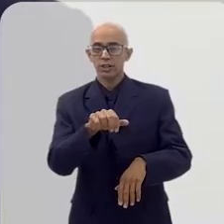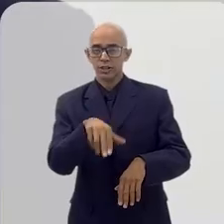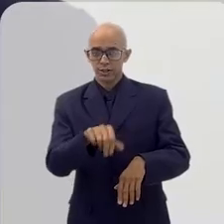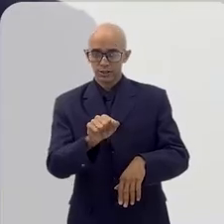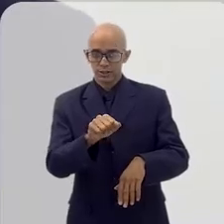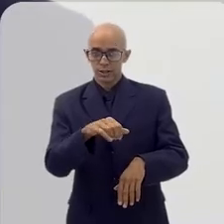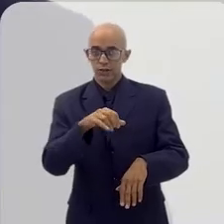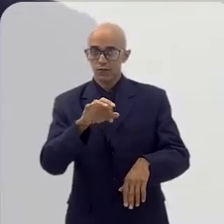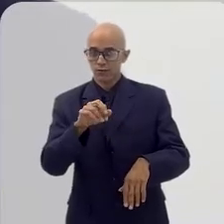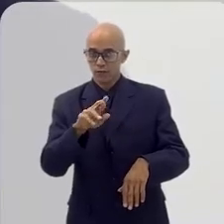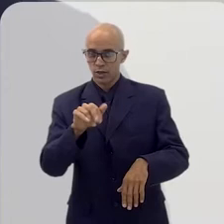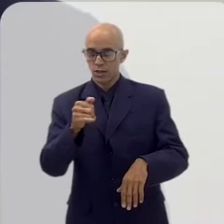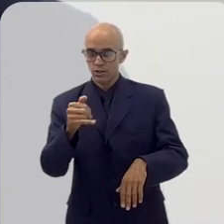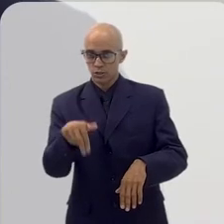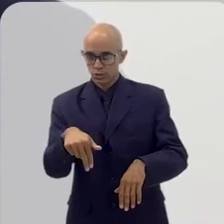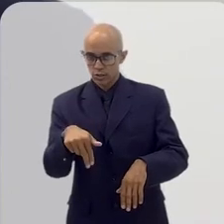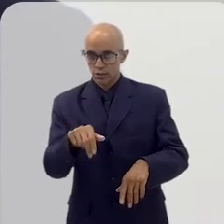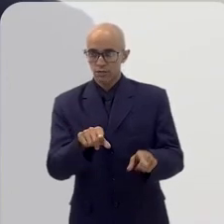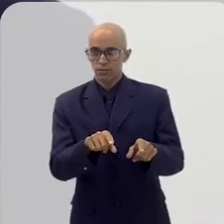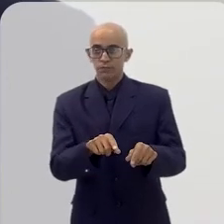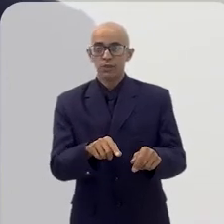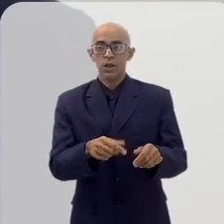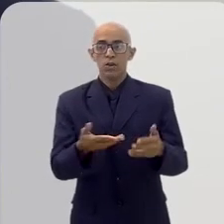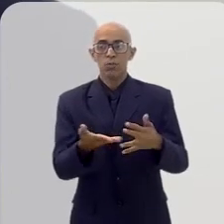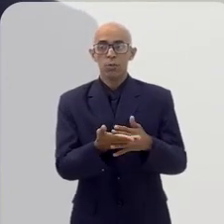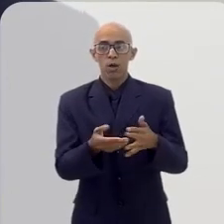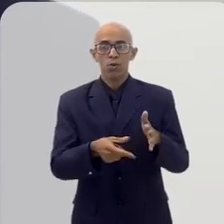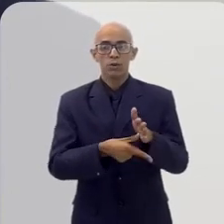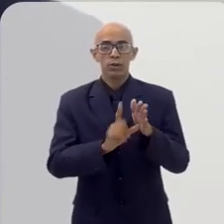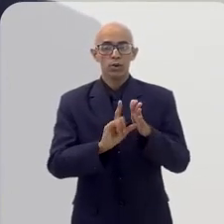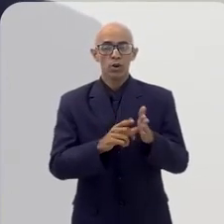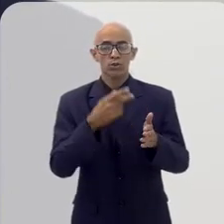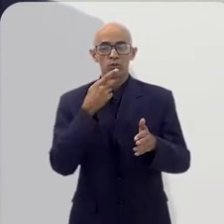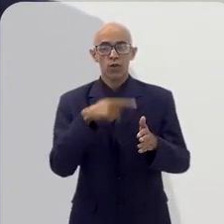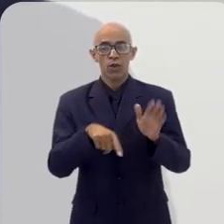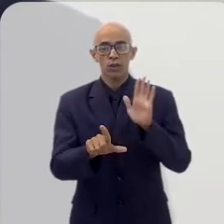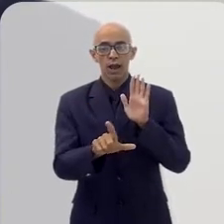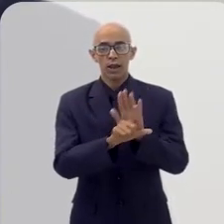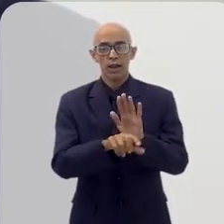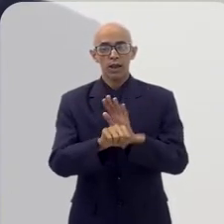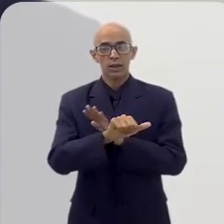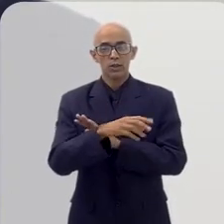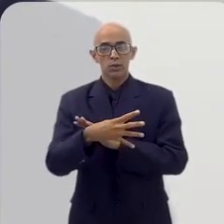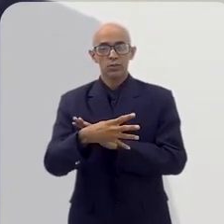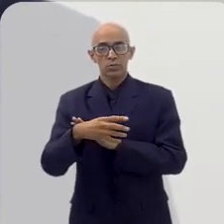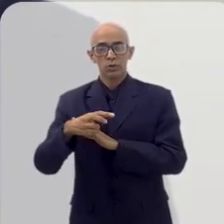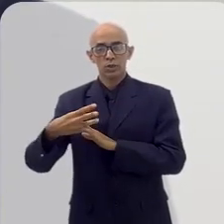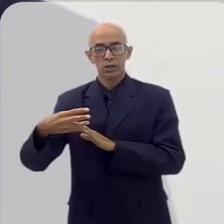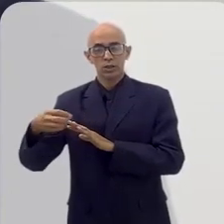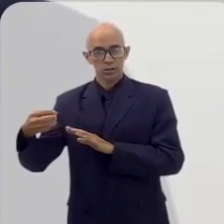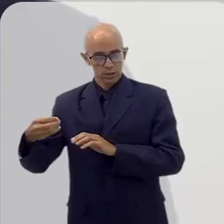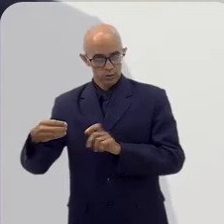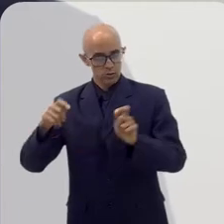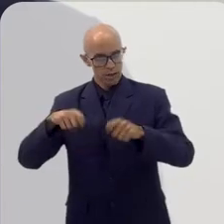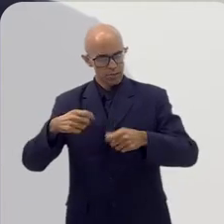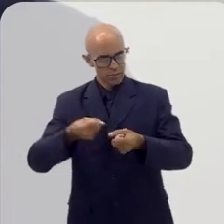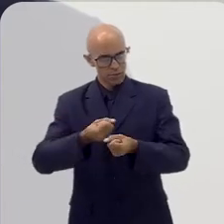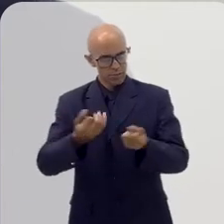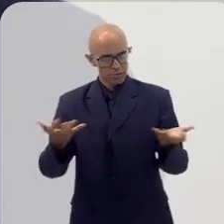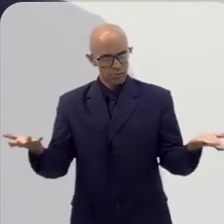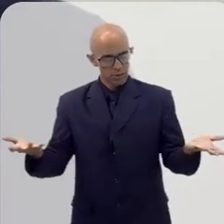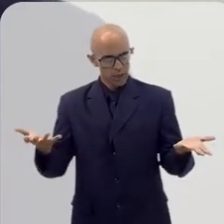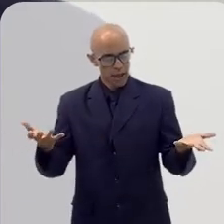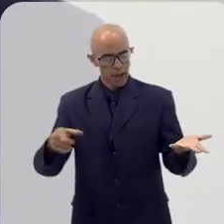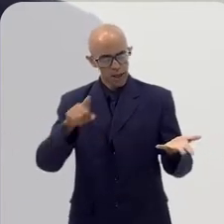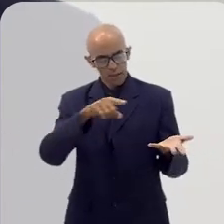Camila, no bloco anterior nós falávamos sobre a Lei Federal 14.300, que criou o marco legal da geração distribuída. Você pode explicar